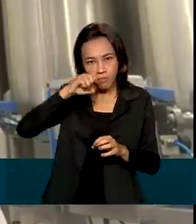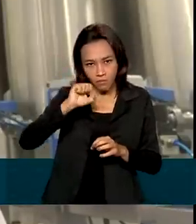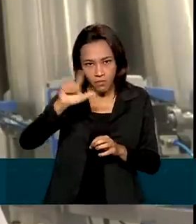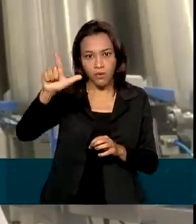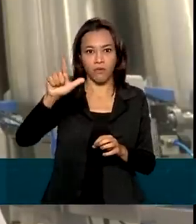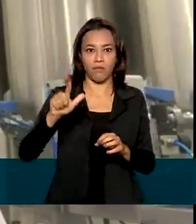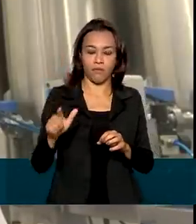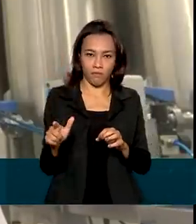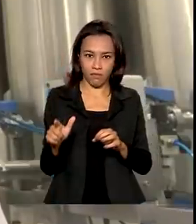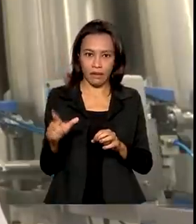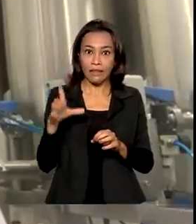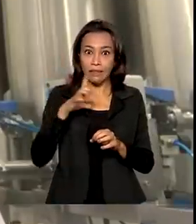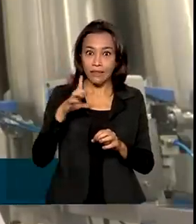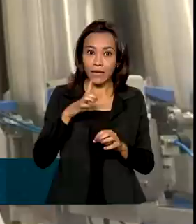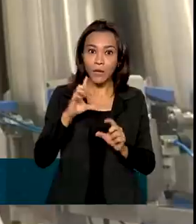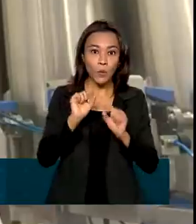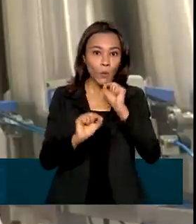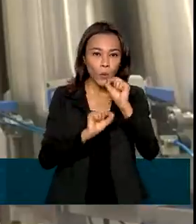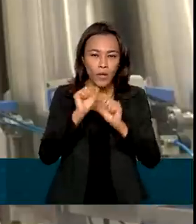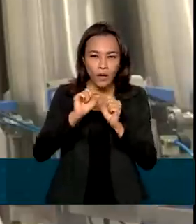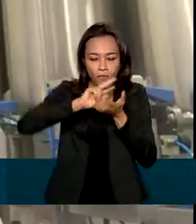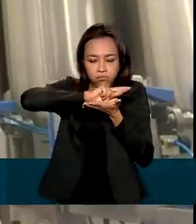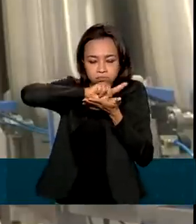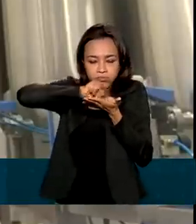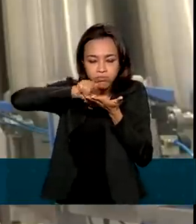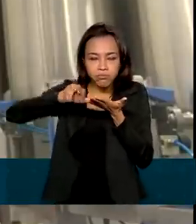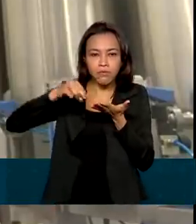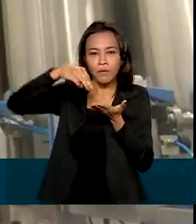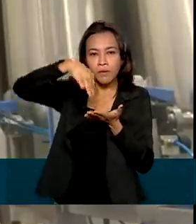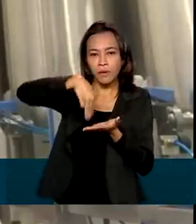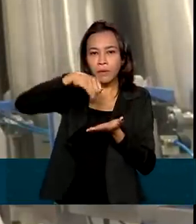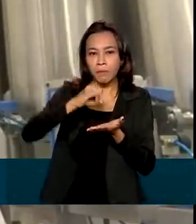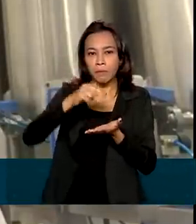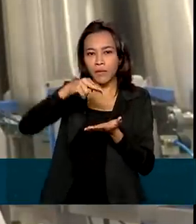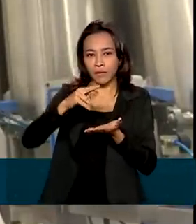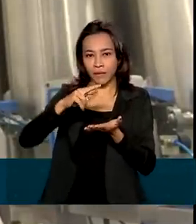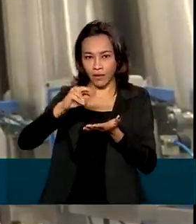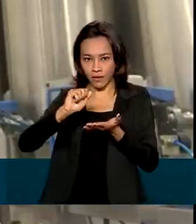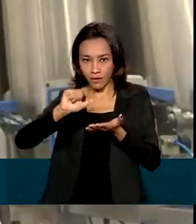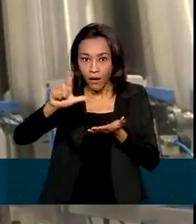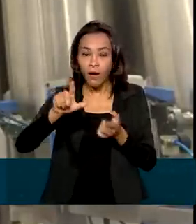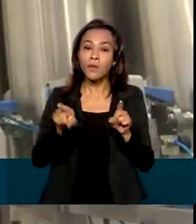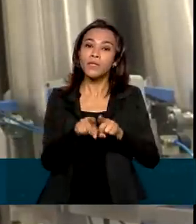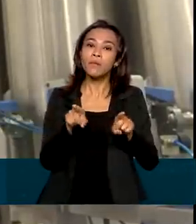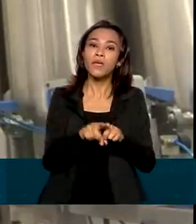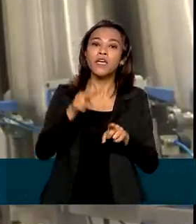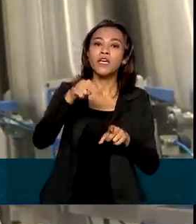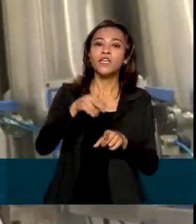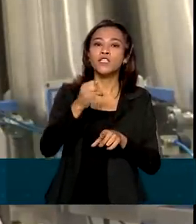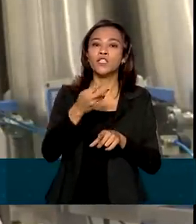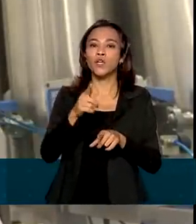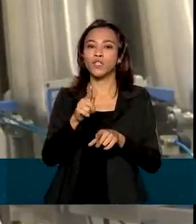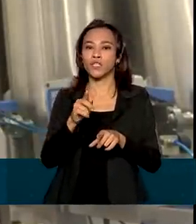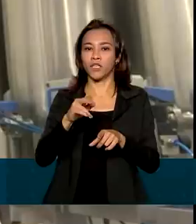mais teor de minerais e nitrogênio. É um mel com